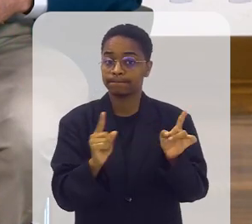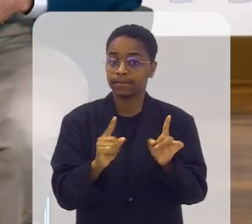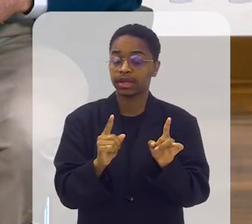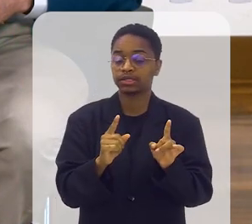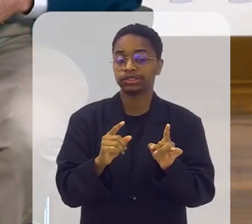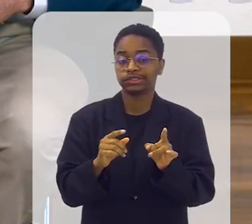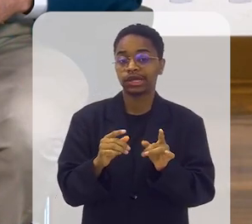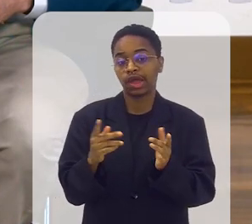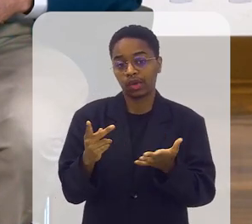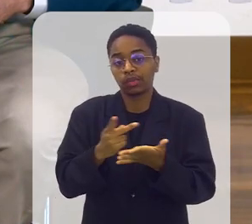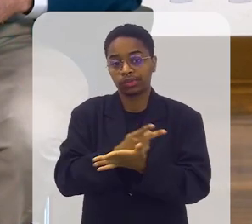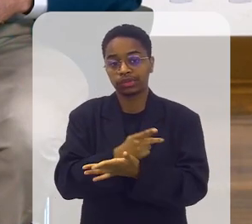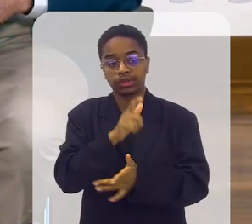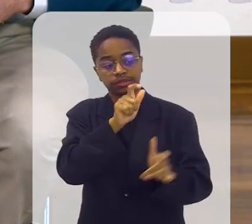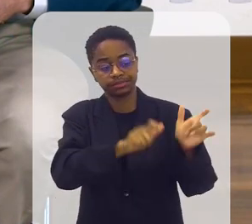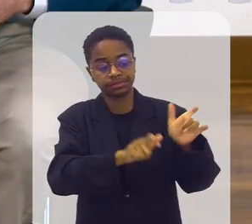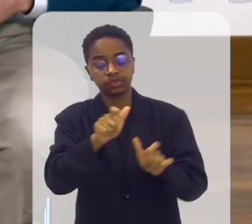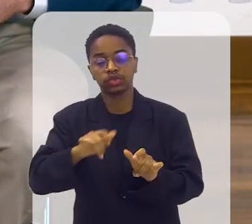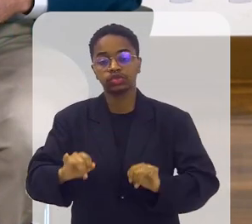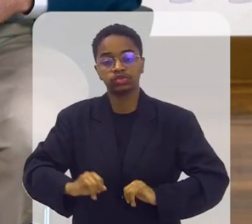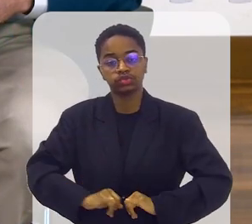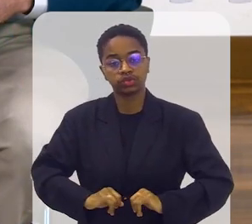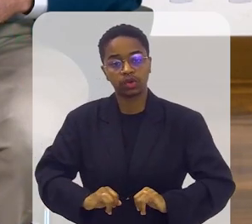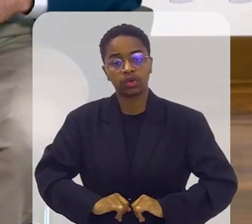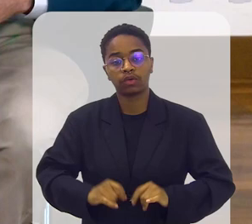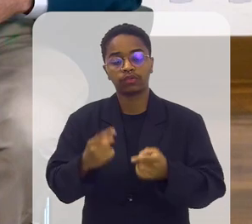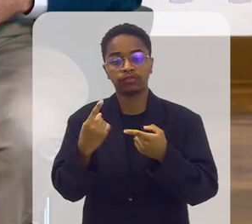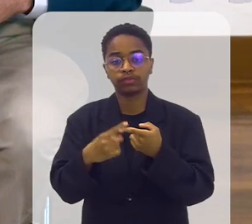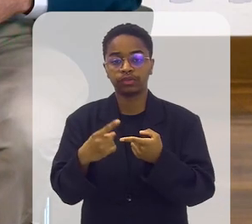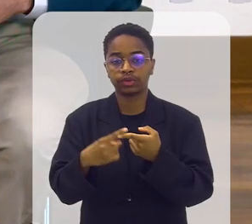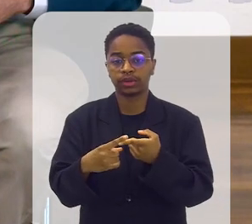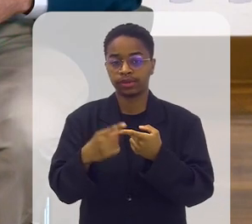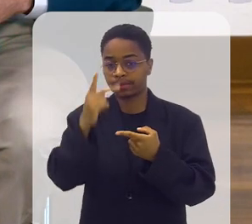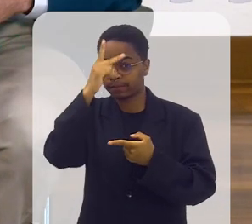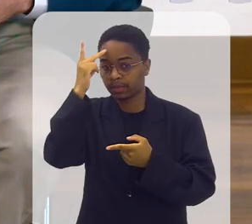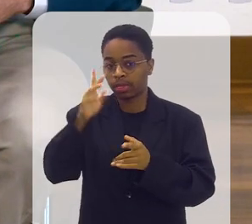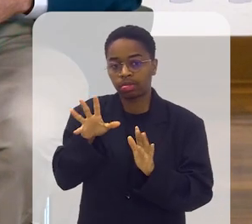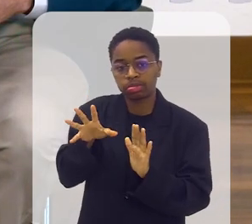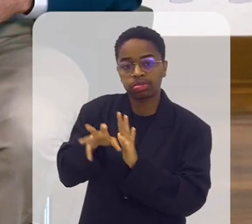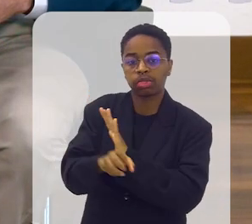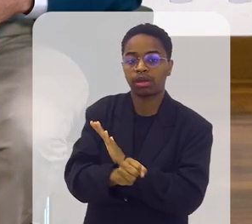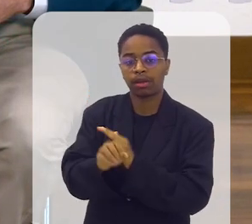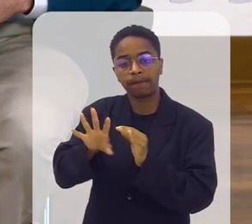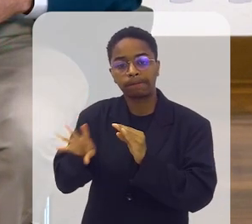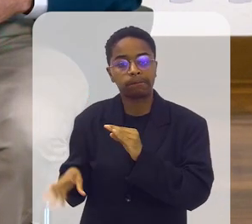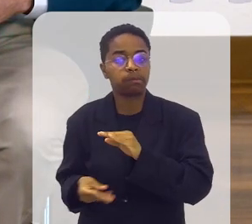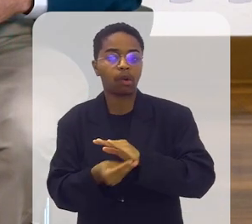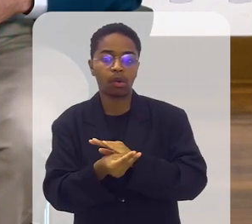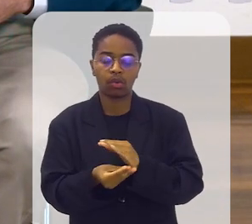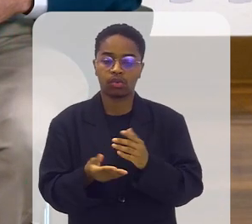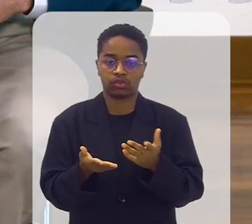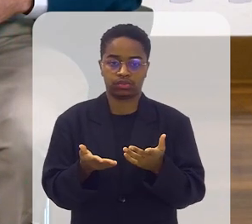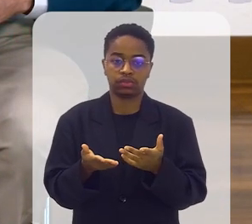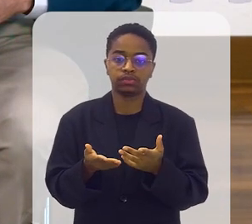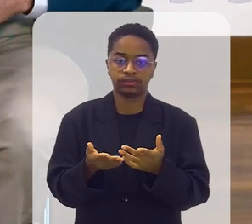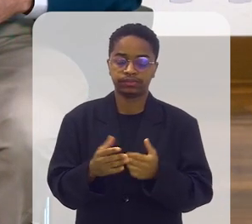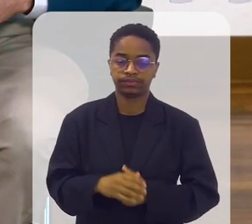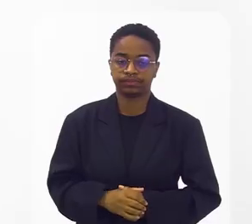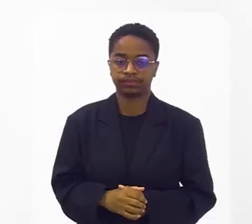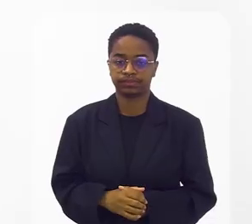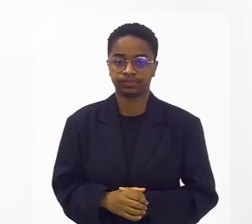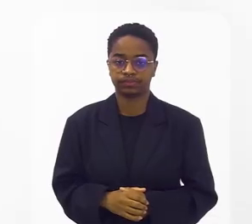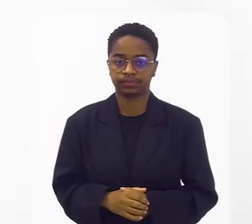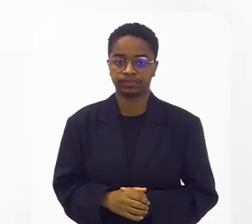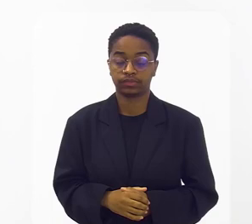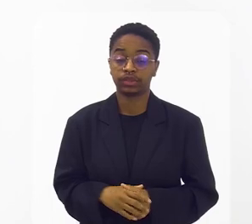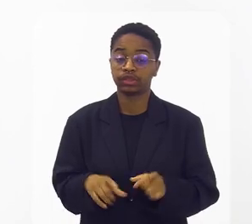tem sofrido, essa pessoa idosa tem sofrido essas violências que são patrimoniais do seu recurso.